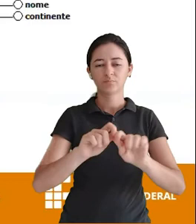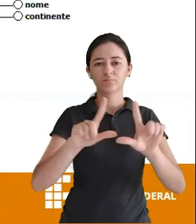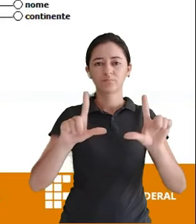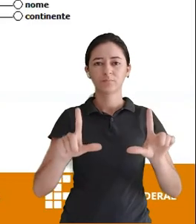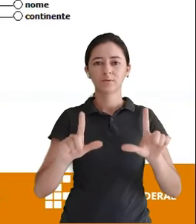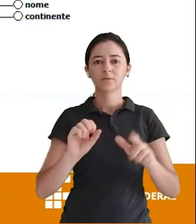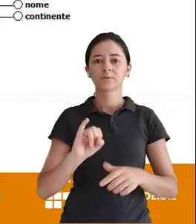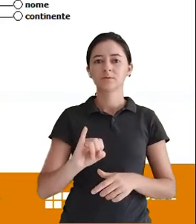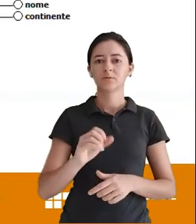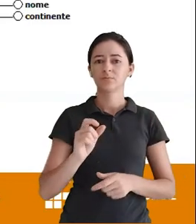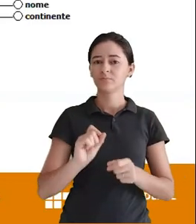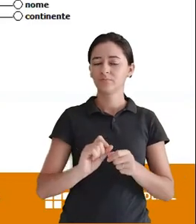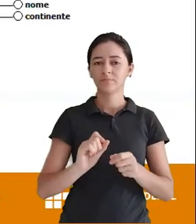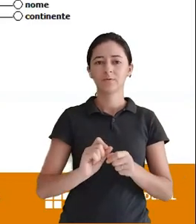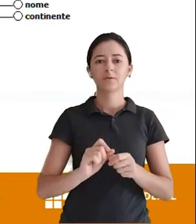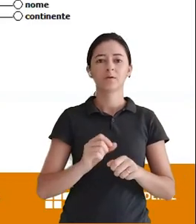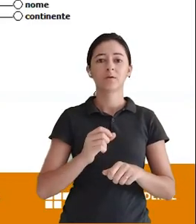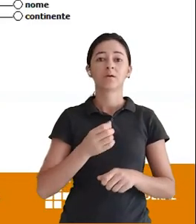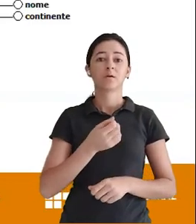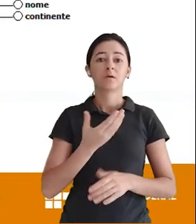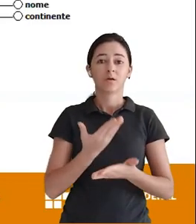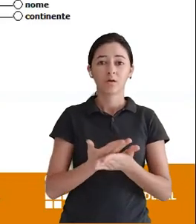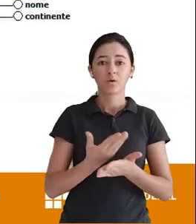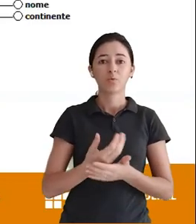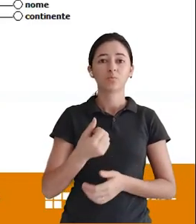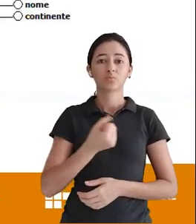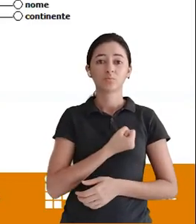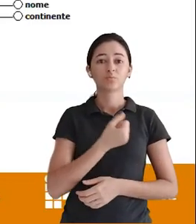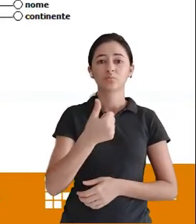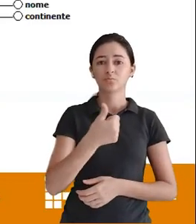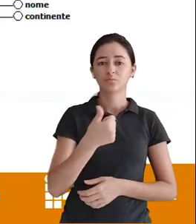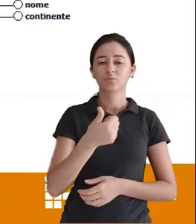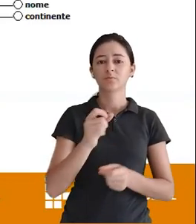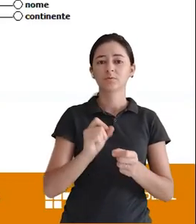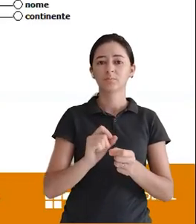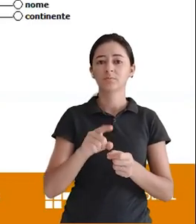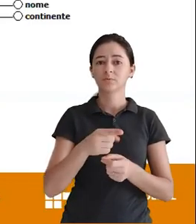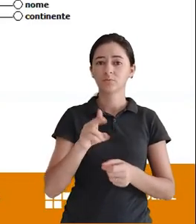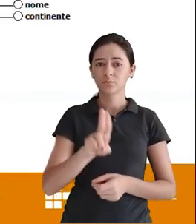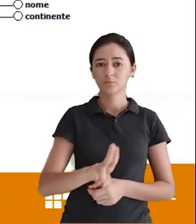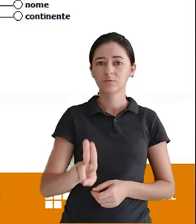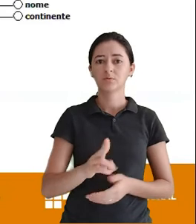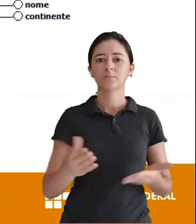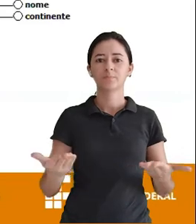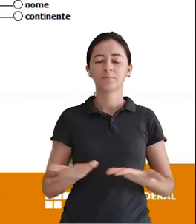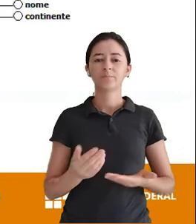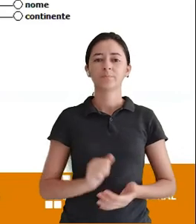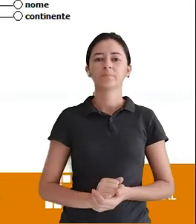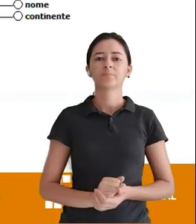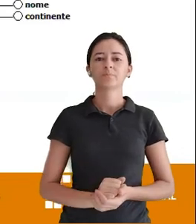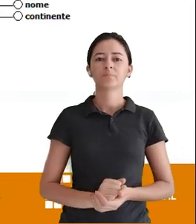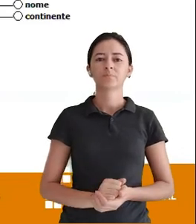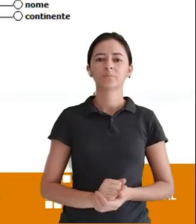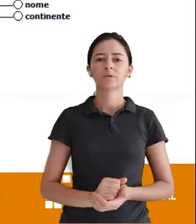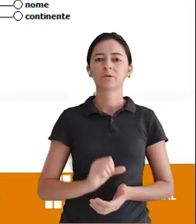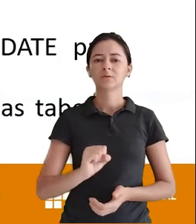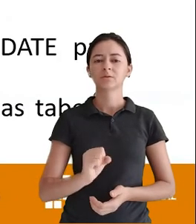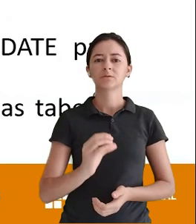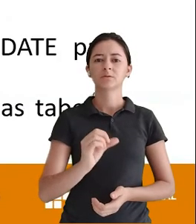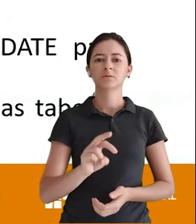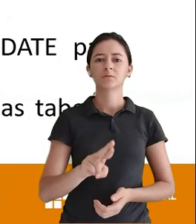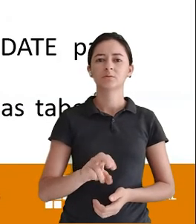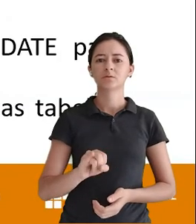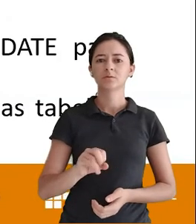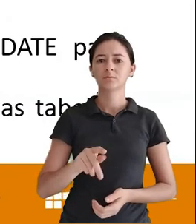Abram ele Se você não fez Ele ainda na aula 1 Vai lá e faz Para você poder usar Aqui Tá? Com esse